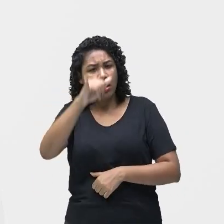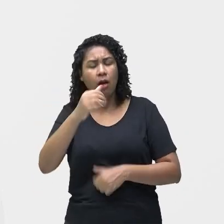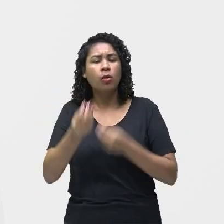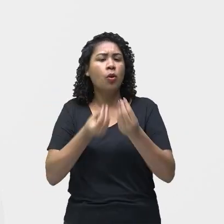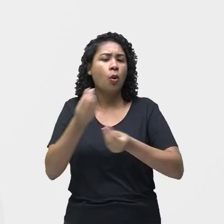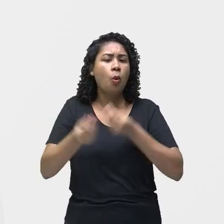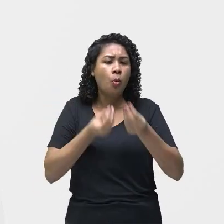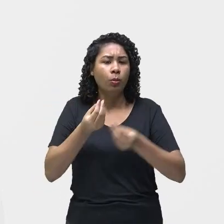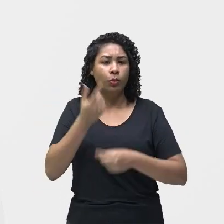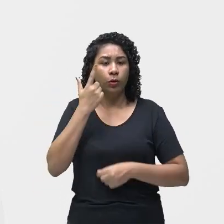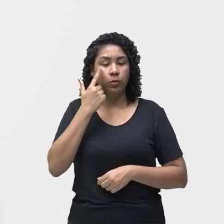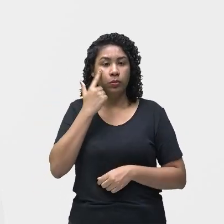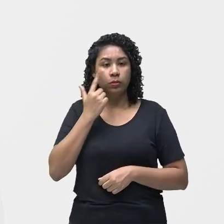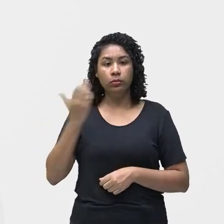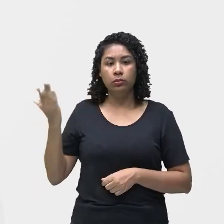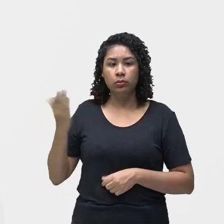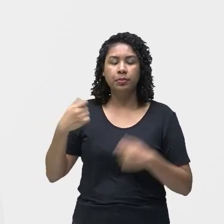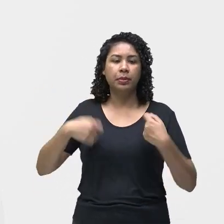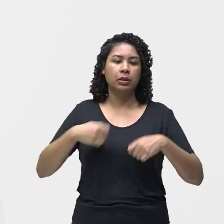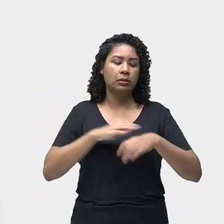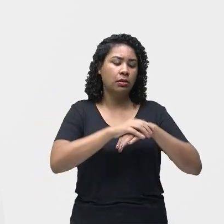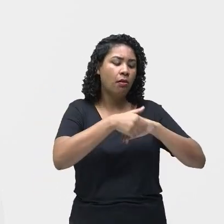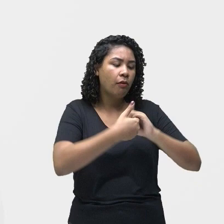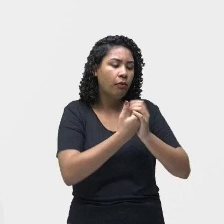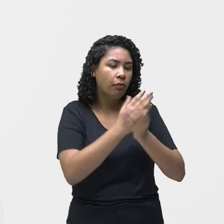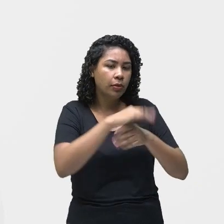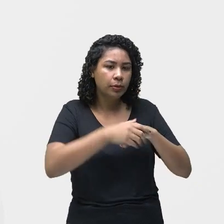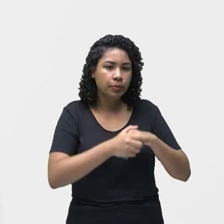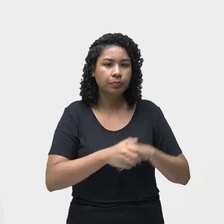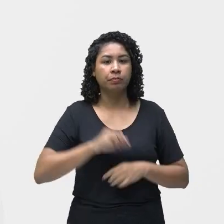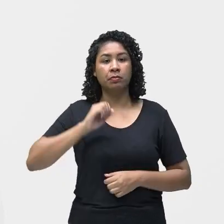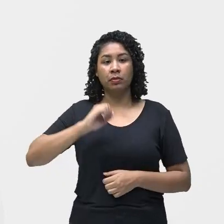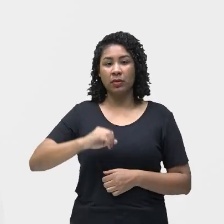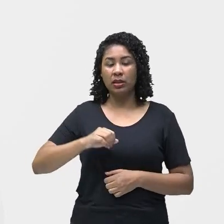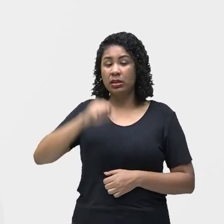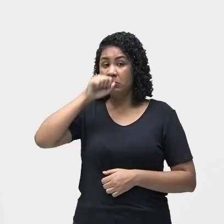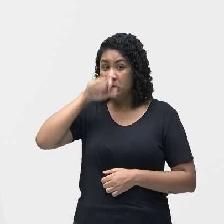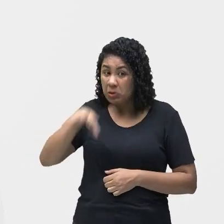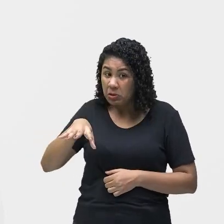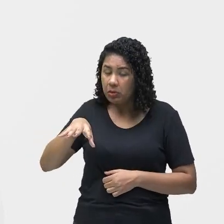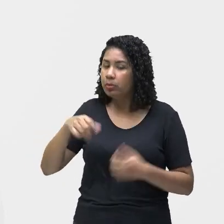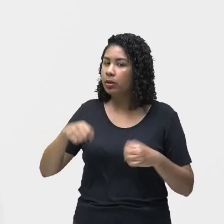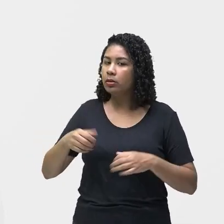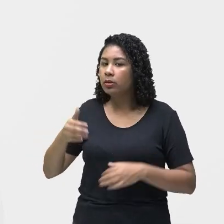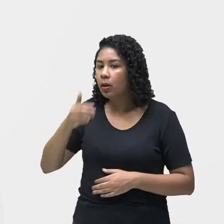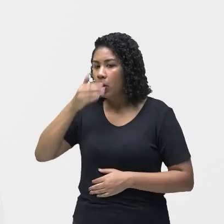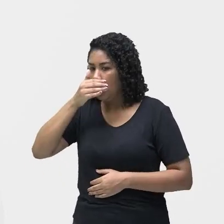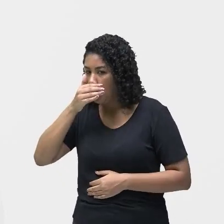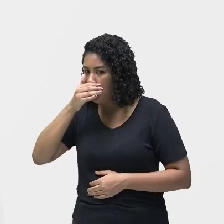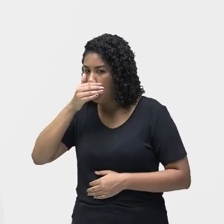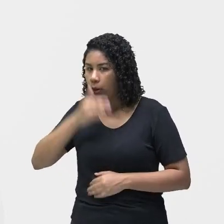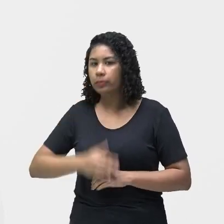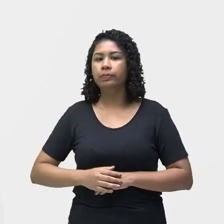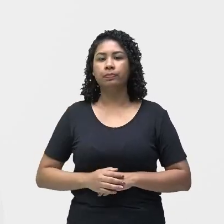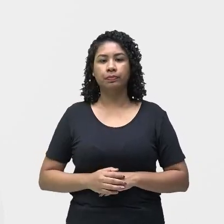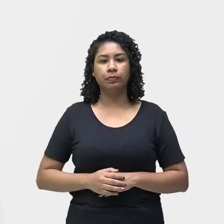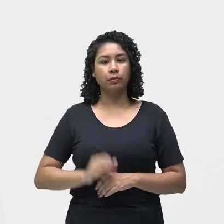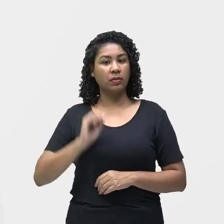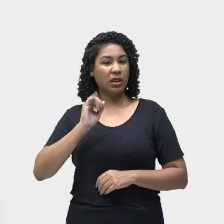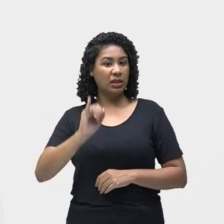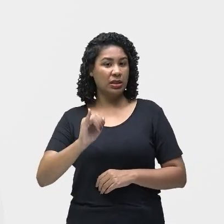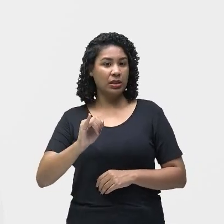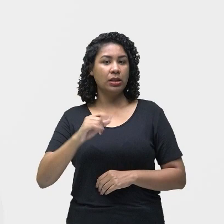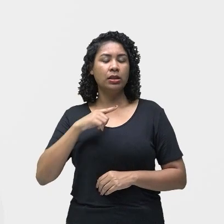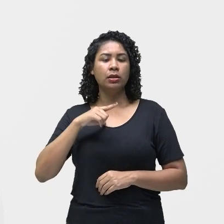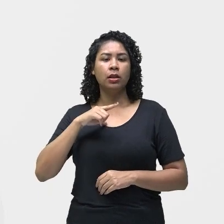Lavar as mãos, cobrir boca e nariz ao espirrar, pra não esparar o vírus pelo ar. E ficar ali o vírus